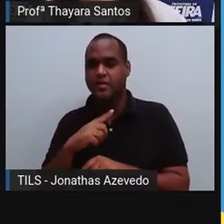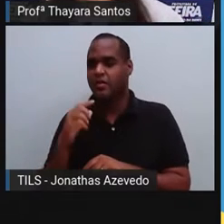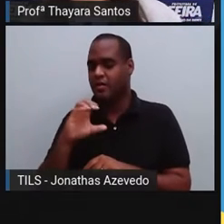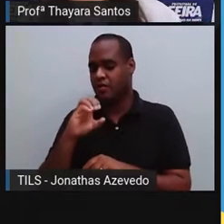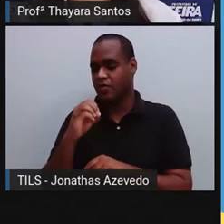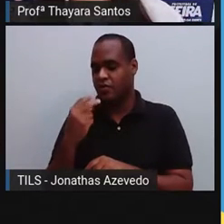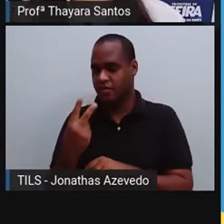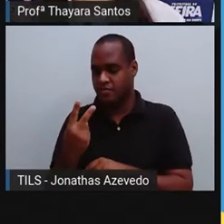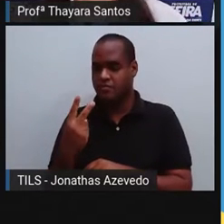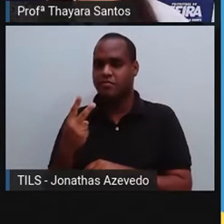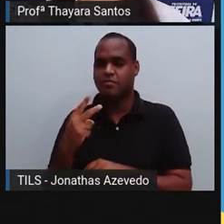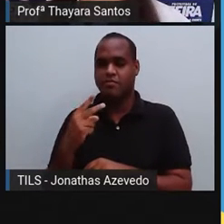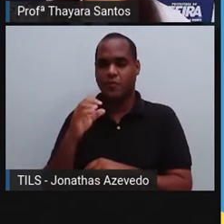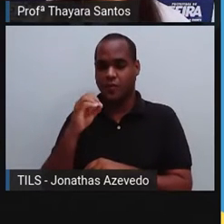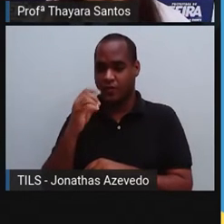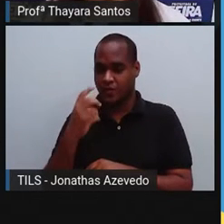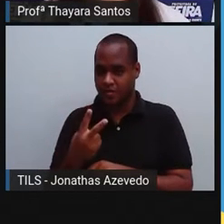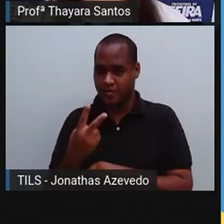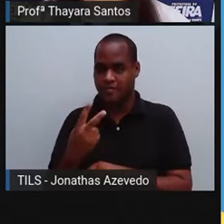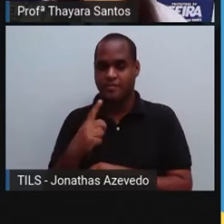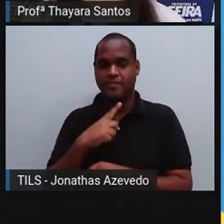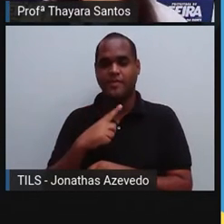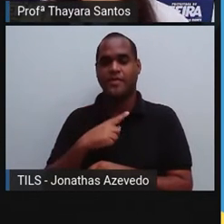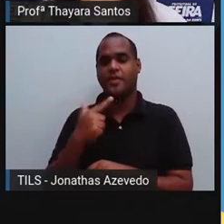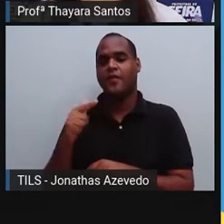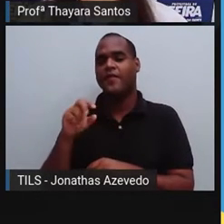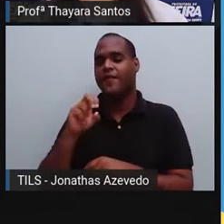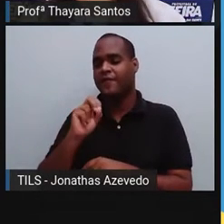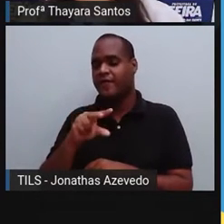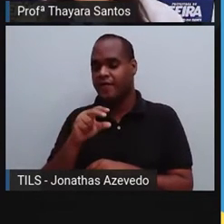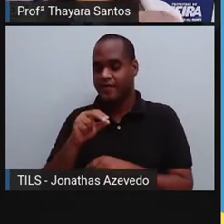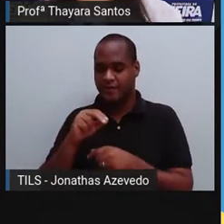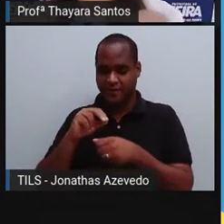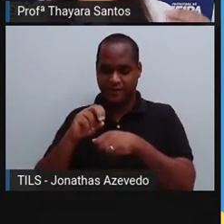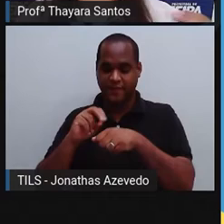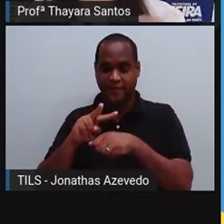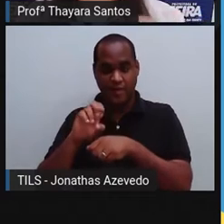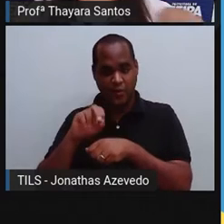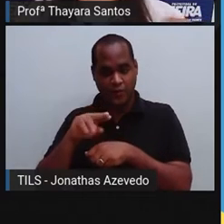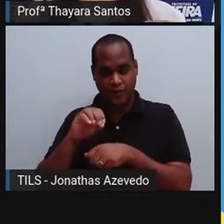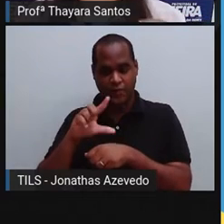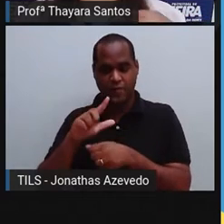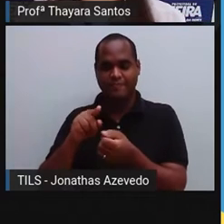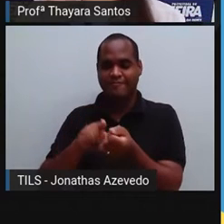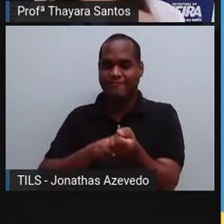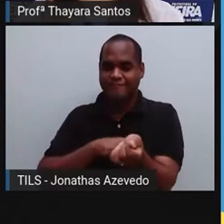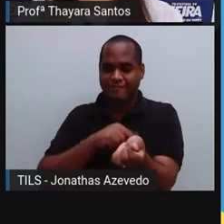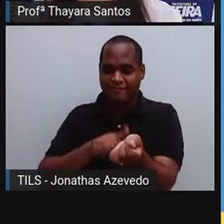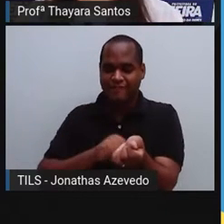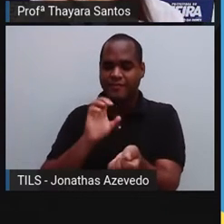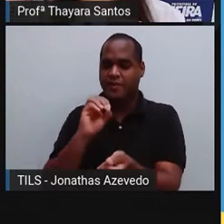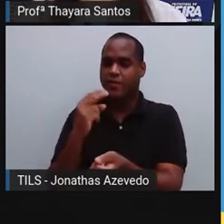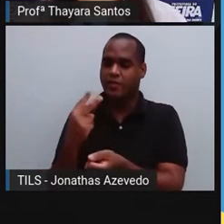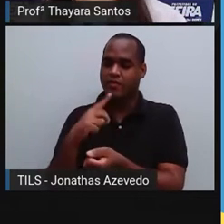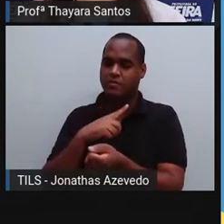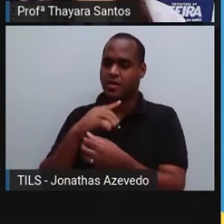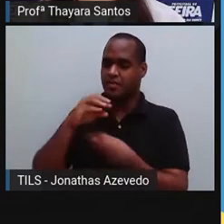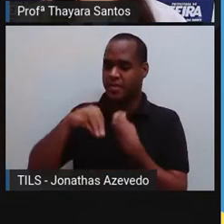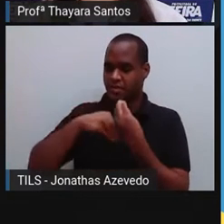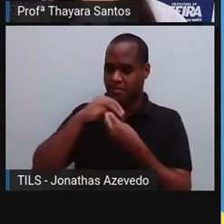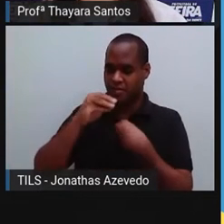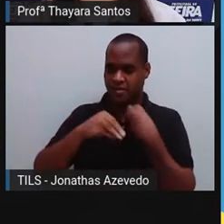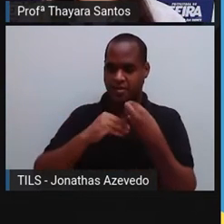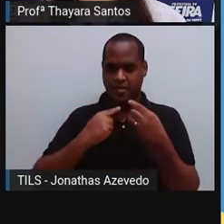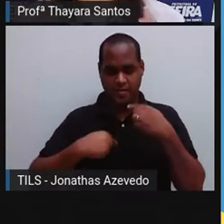oxigênio, e o sangue venoso, que é rico em gás carbônico. E esses dois tipos de sangue, eles não se misturam nesse